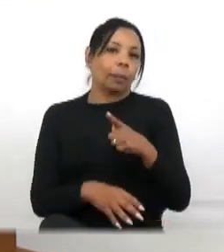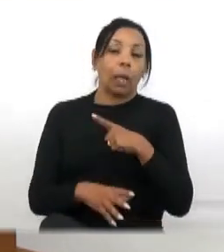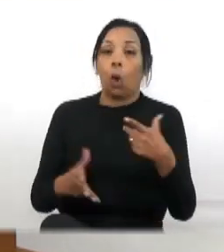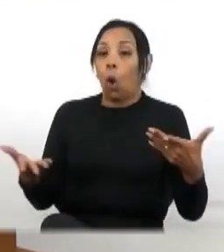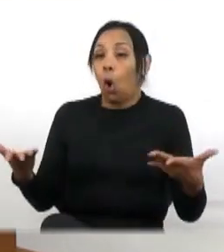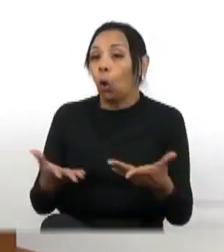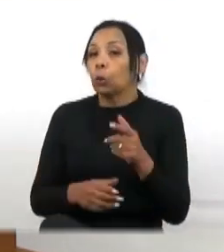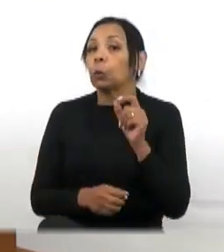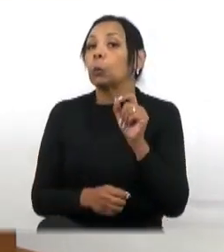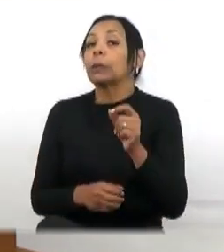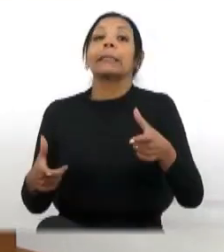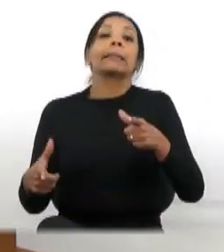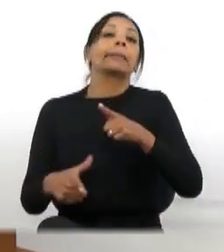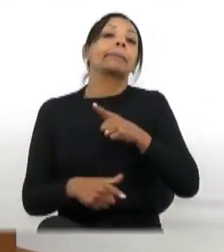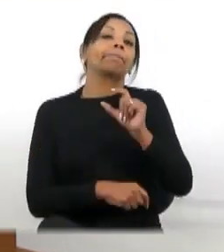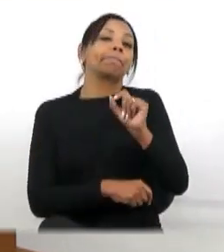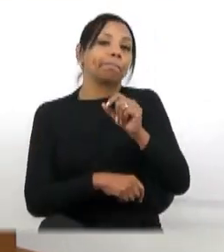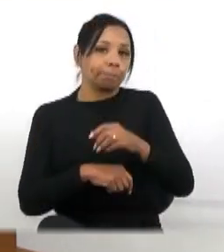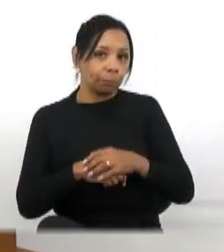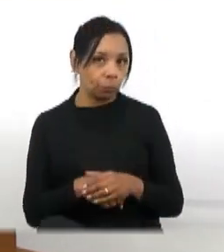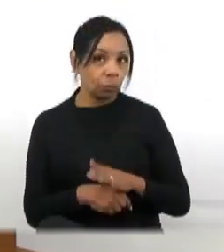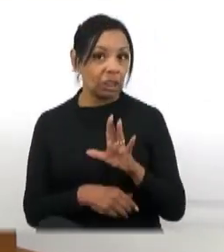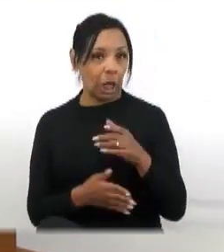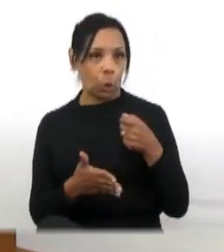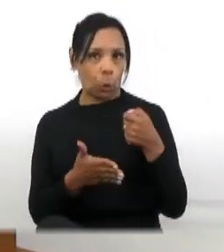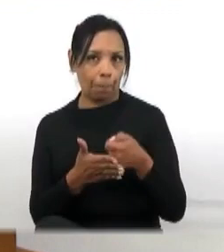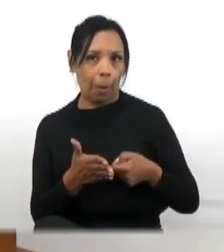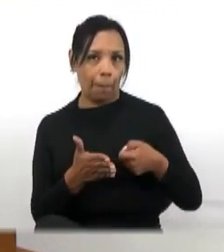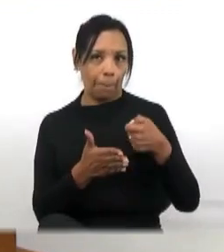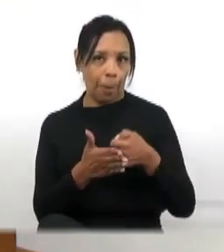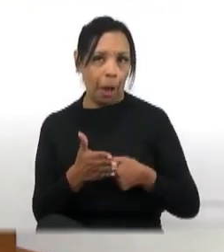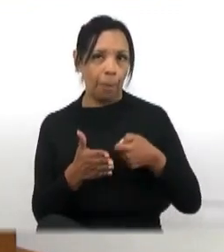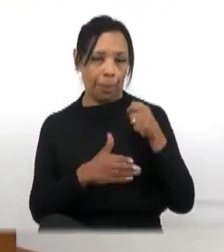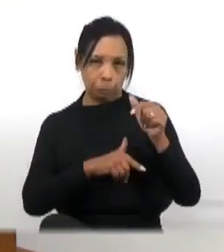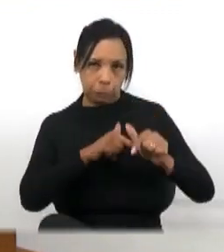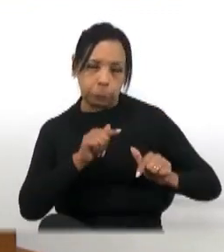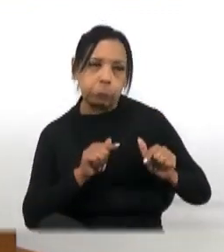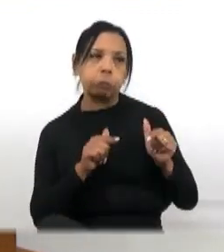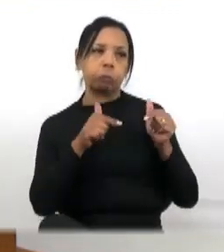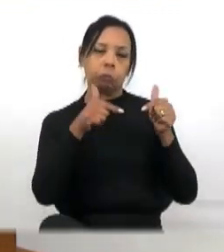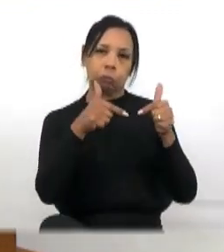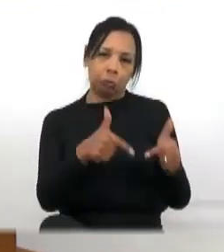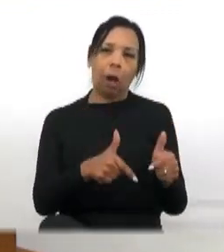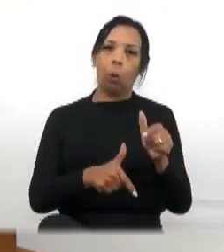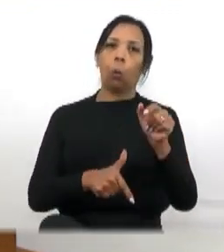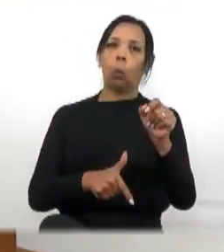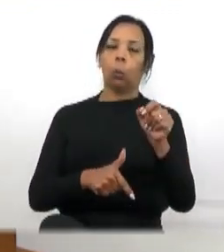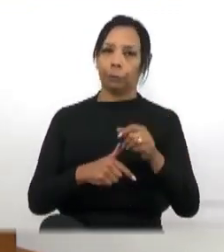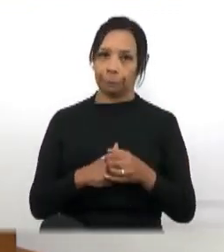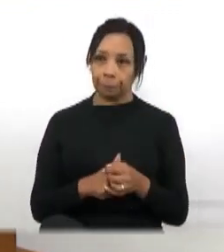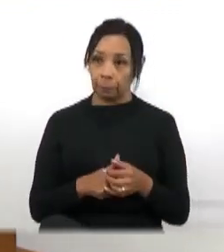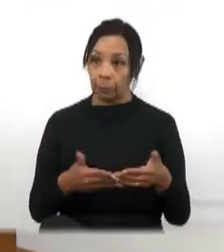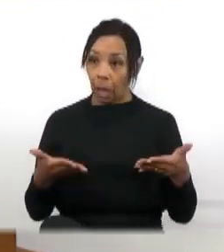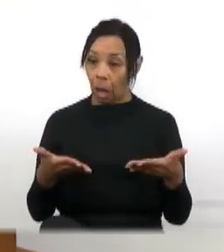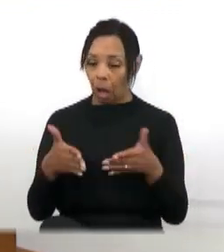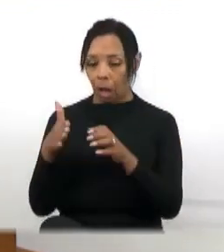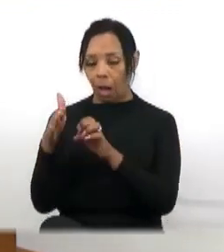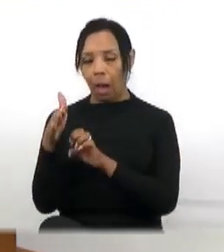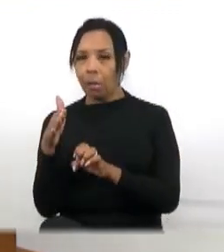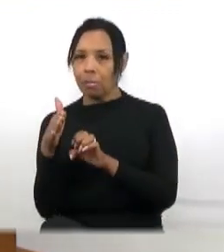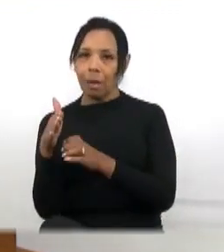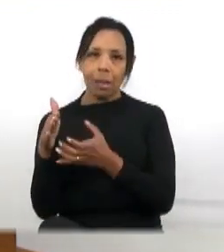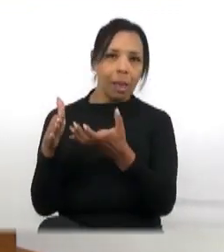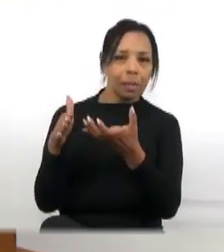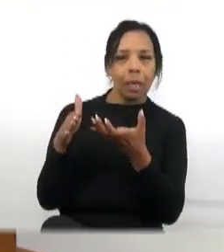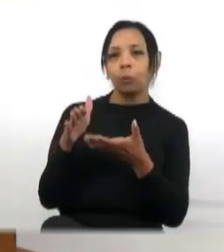Hoje, depois da nossa cobrança, depois do nosso trabalho, agora a empresa apresentou